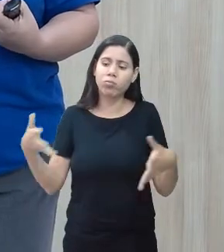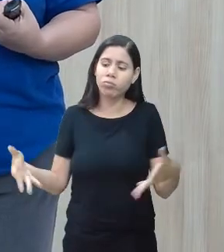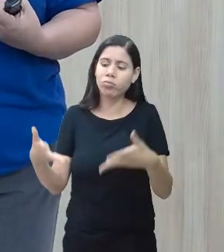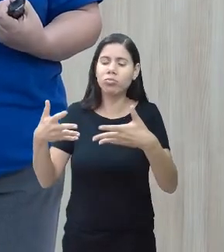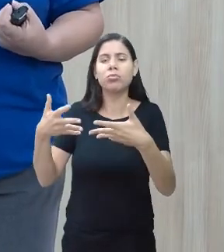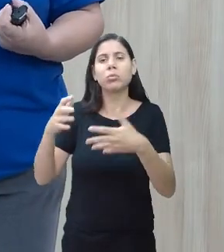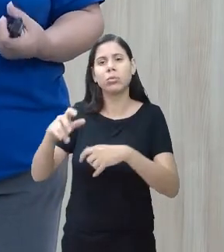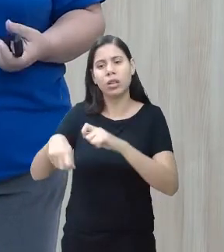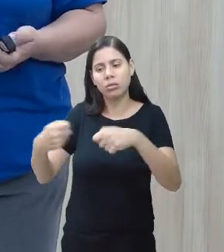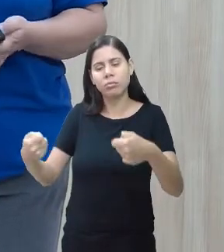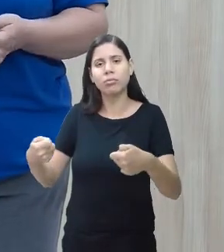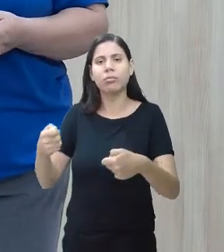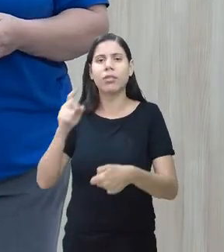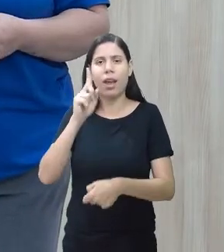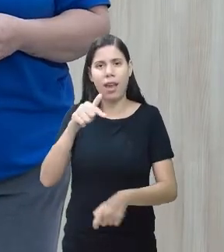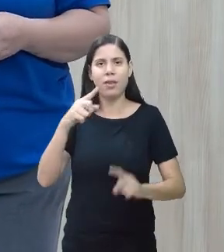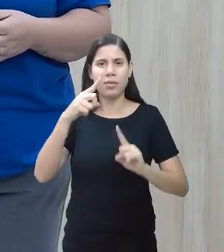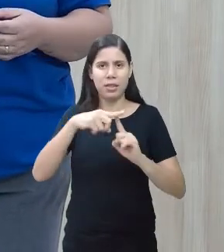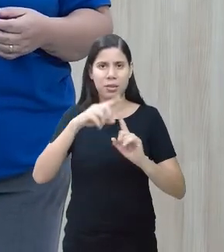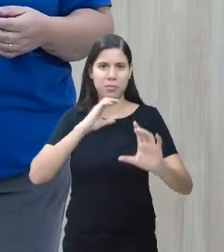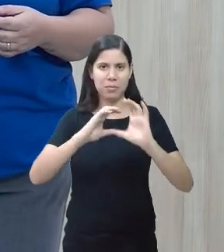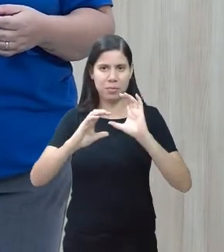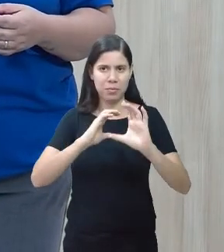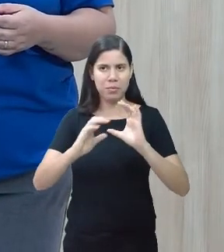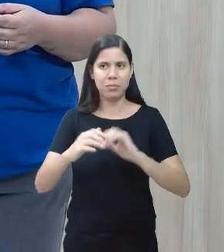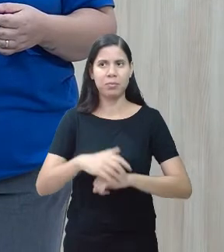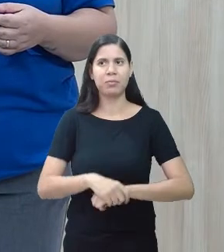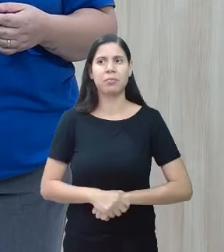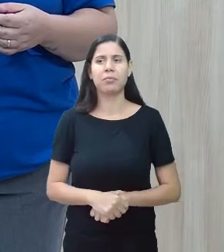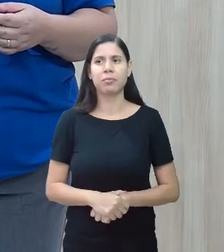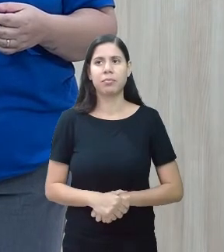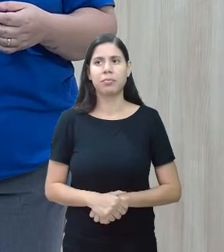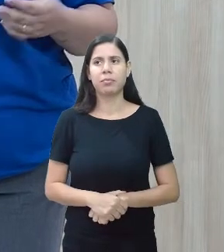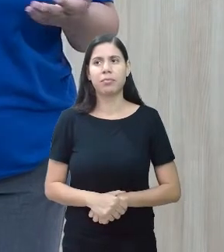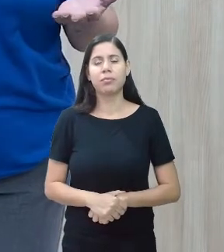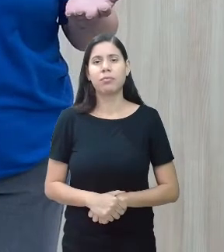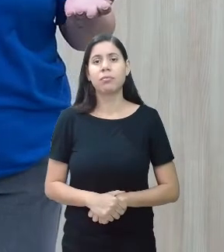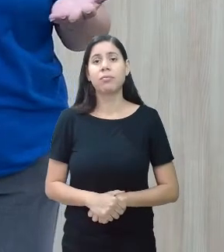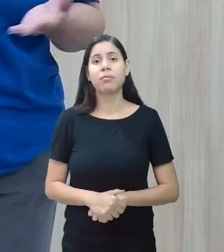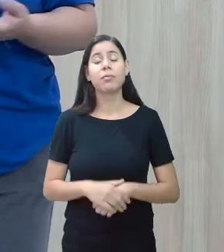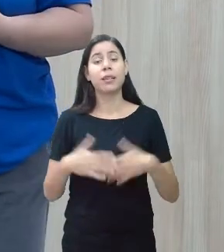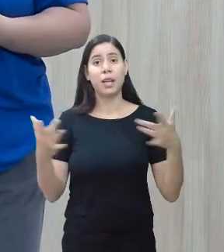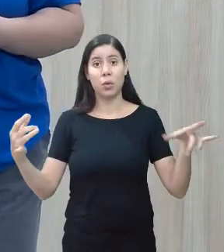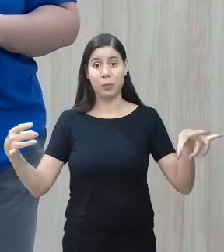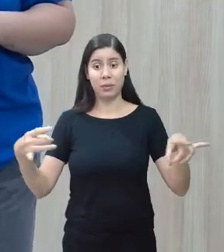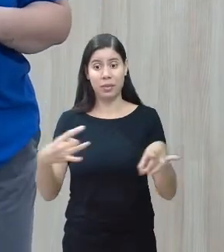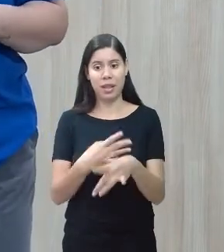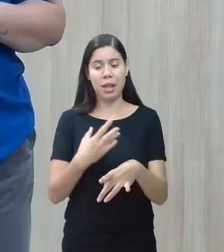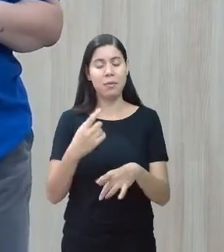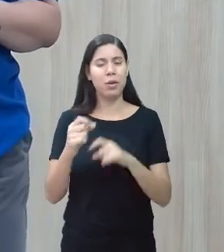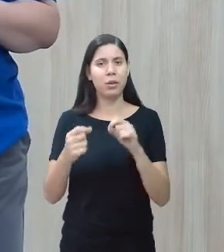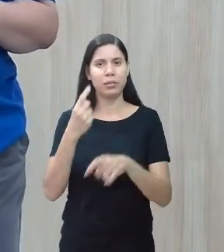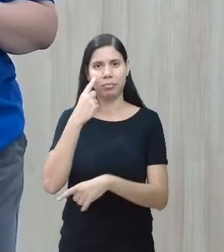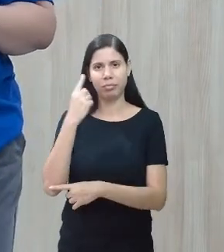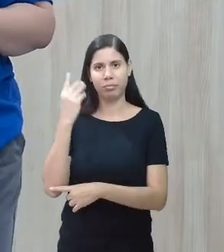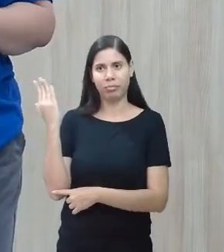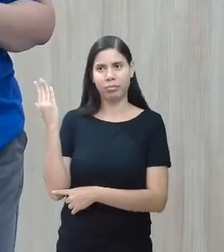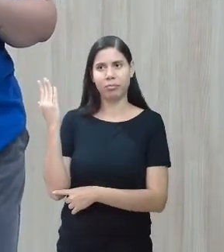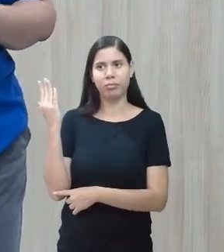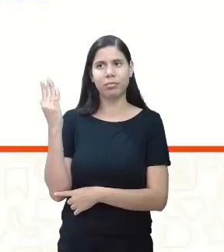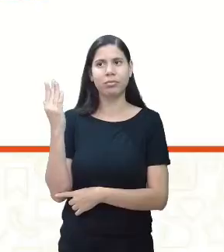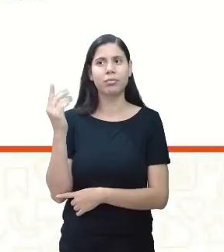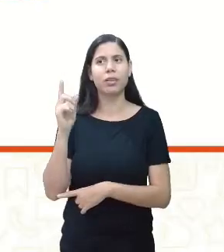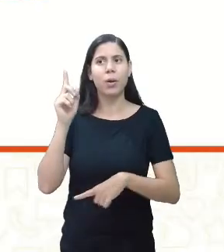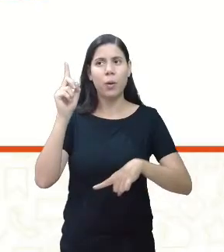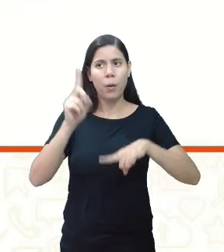sinal. Isso também é uma comunicação alternativa. Bom, eu queria encerrar colocando para vocês que um